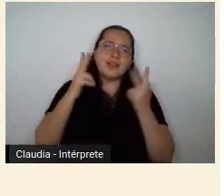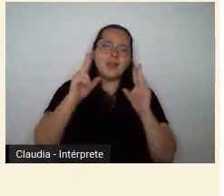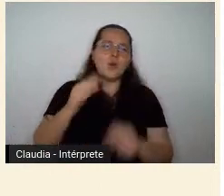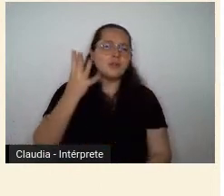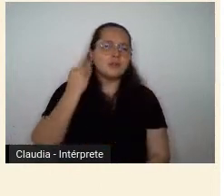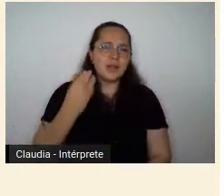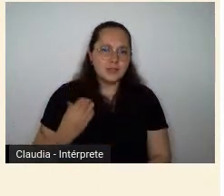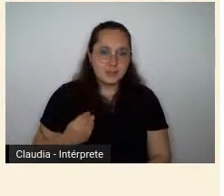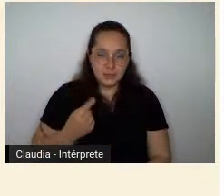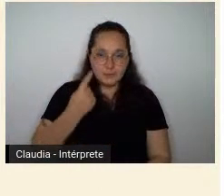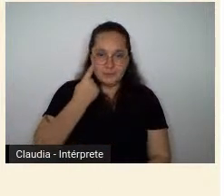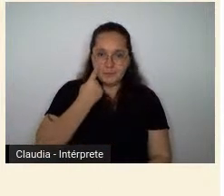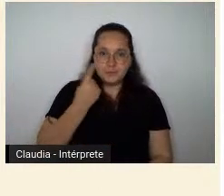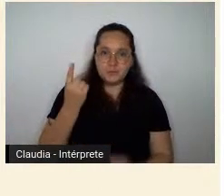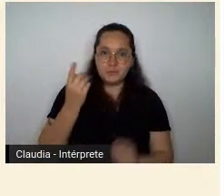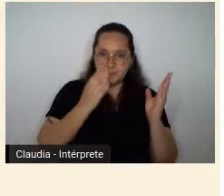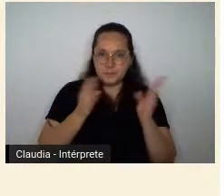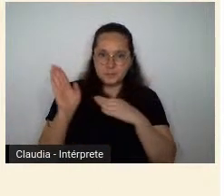para passar mais uma,